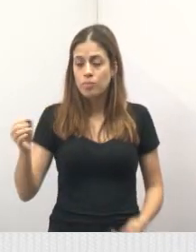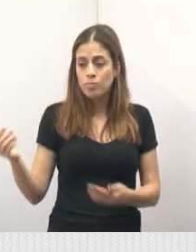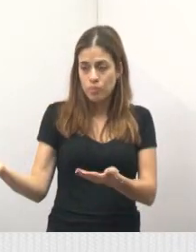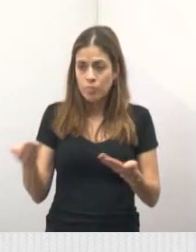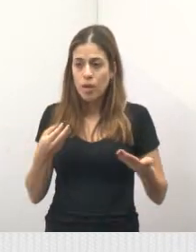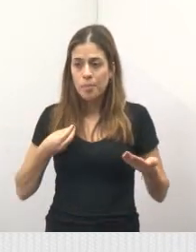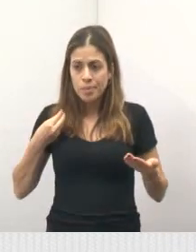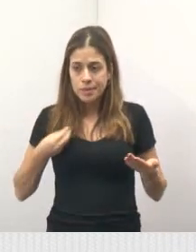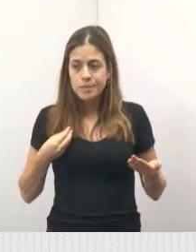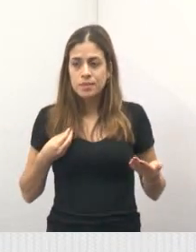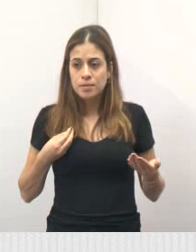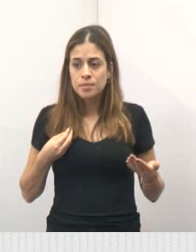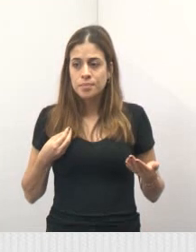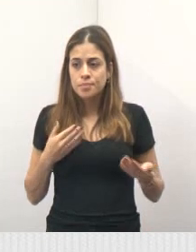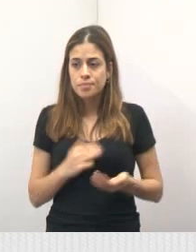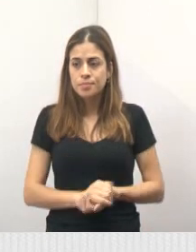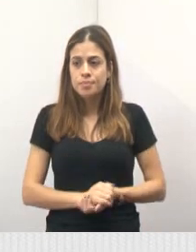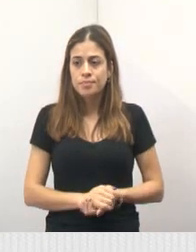para poder